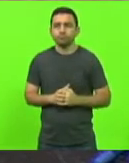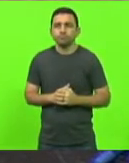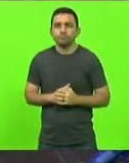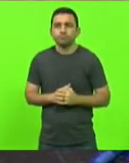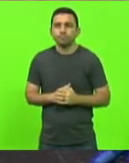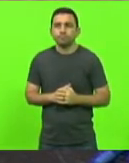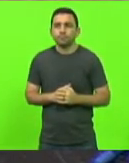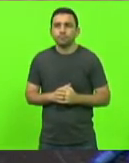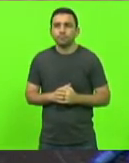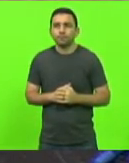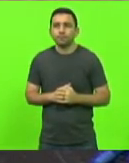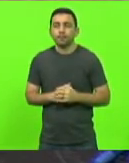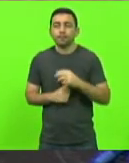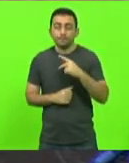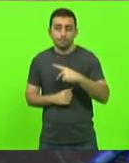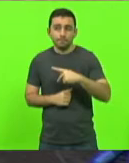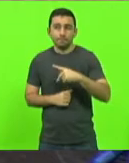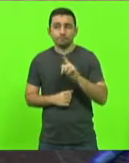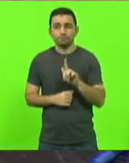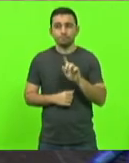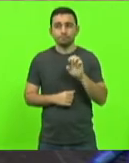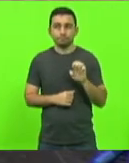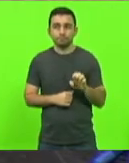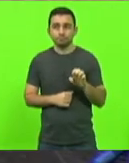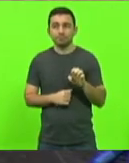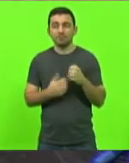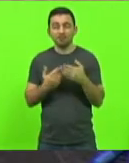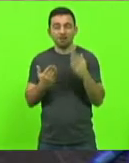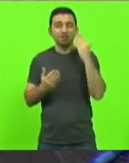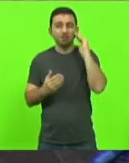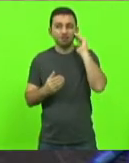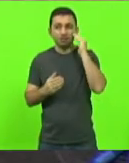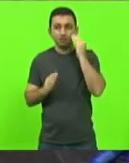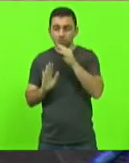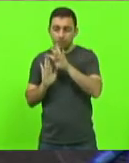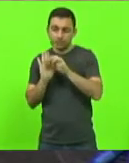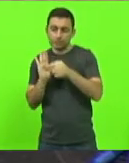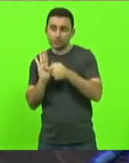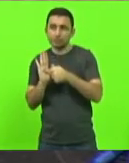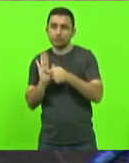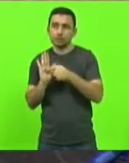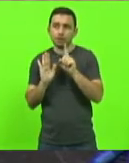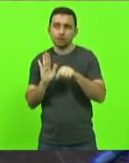A PGE, na análise do autógrafo, entendeu que o texto é praticamente de origem governamental.